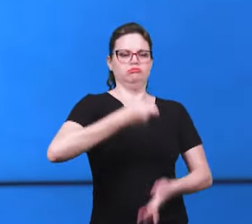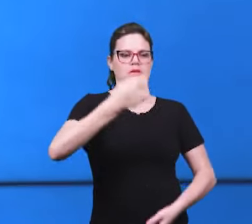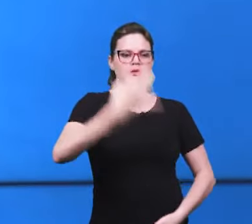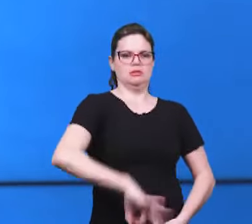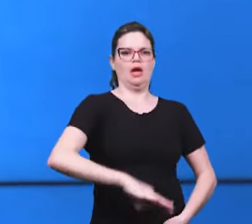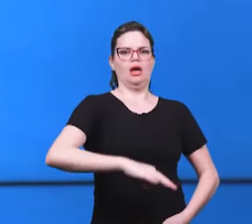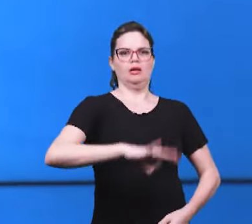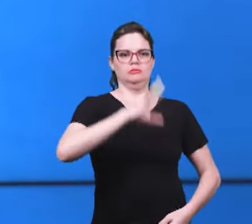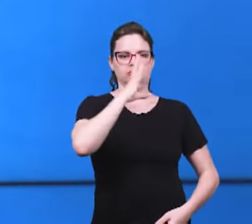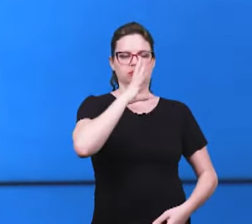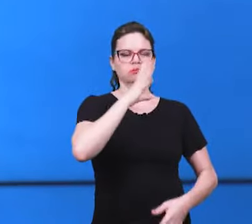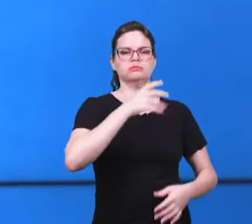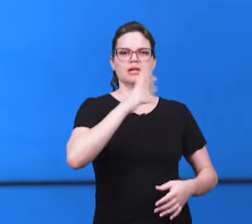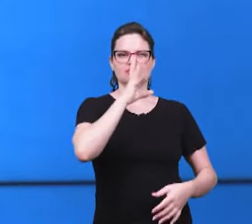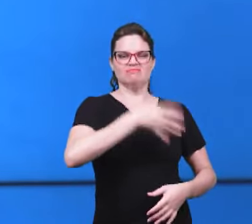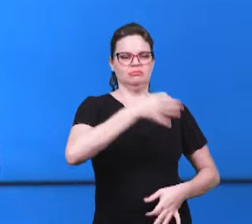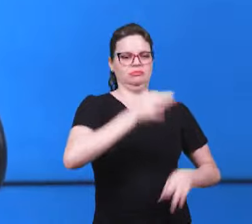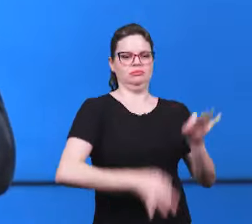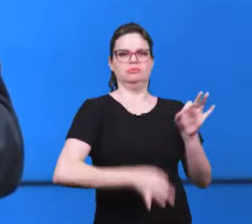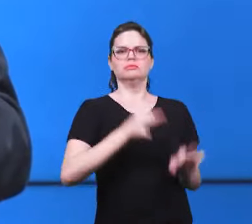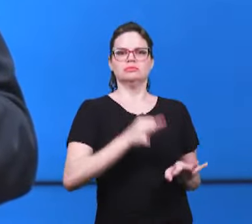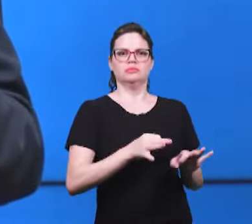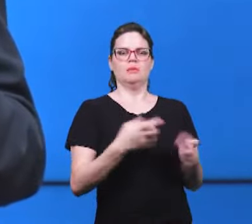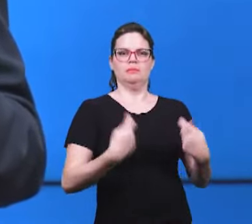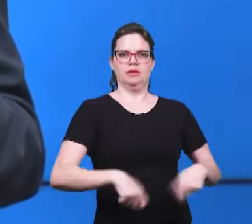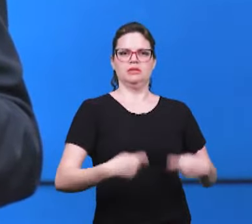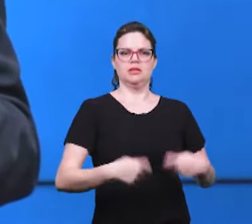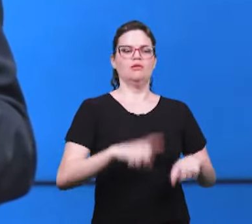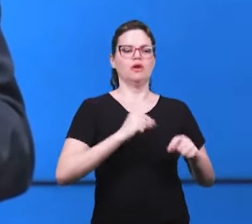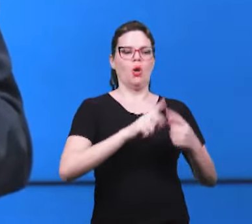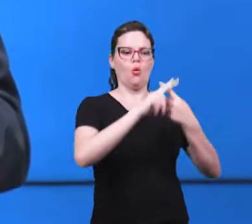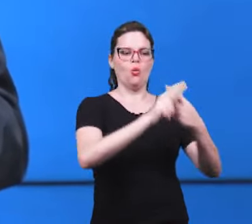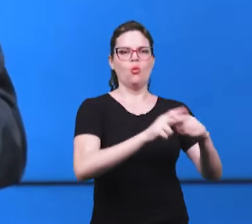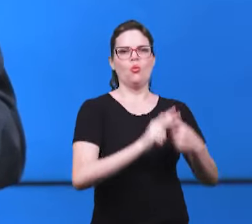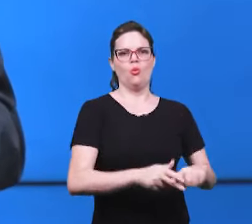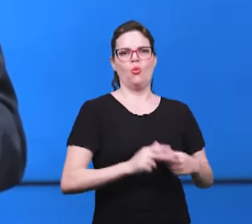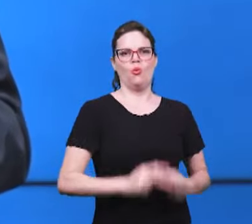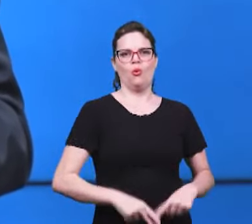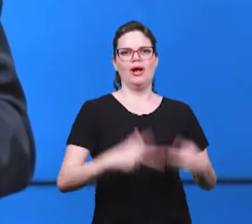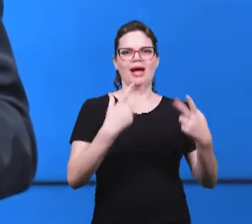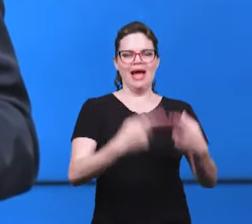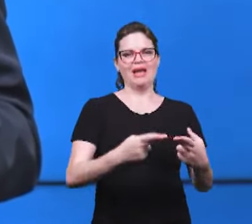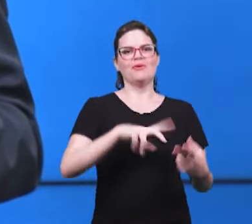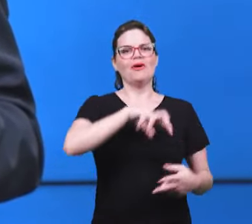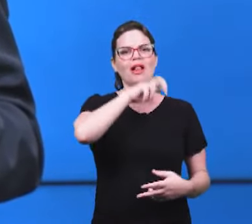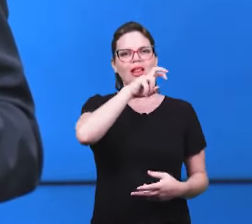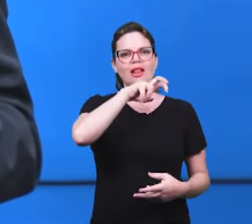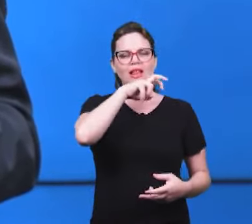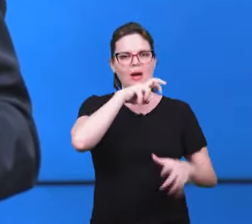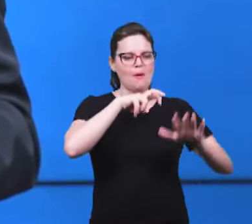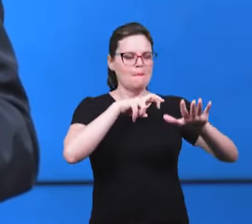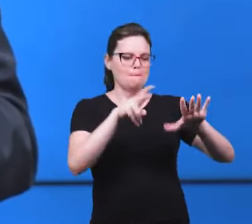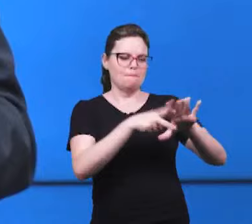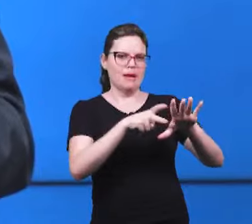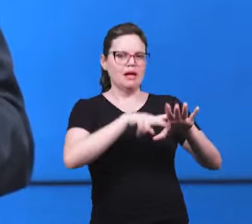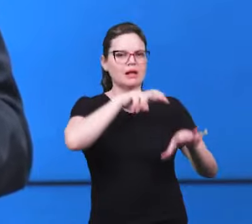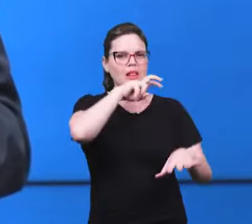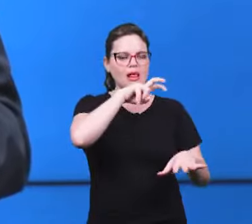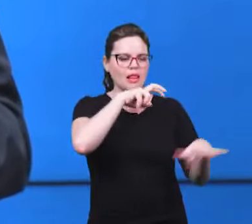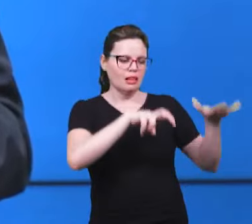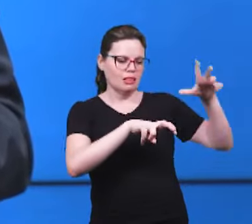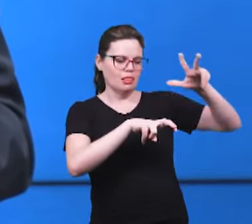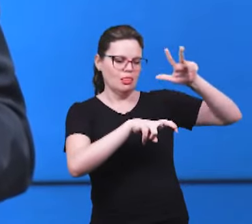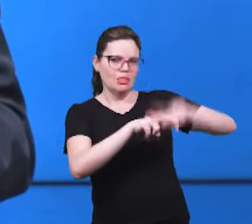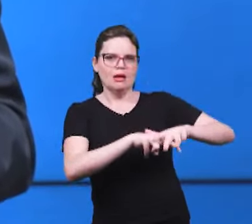da parte do Senhor era uma espécie de um juízo inclusive pisando a cabeça da serpente ou seja